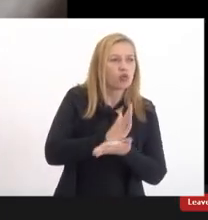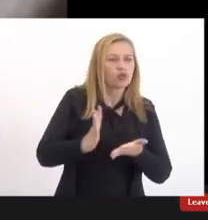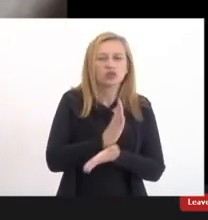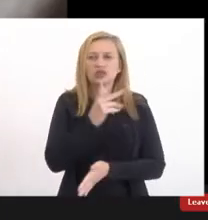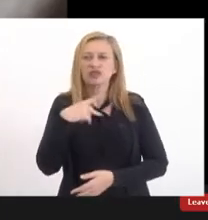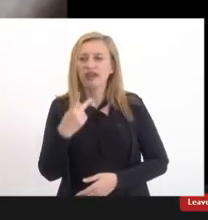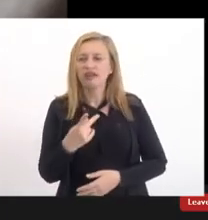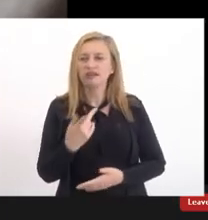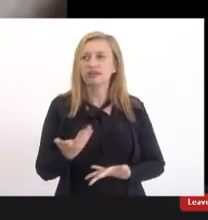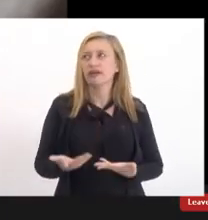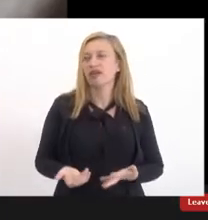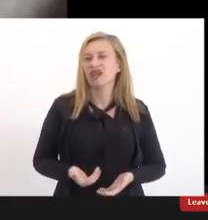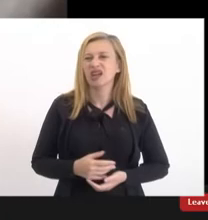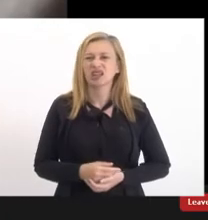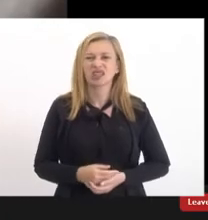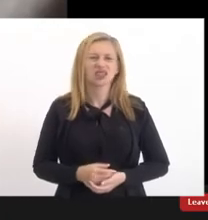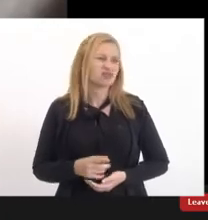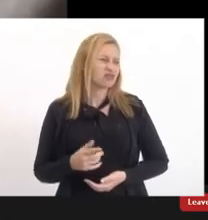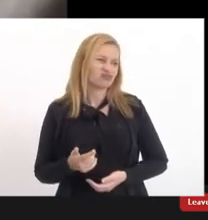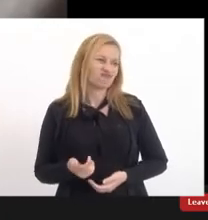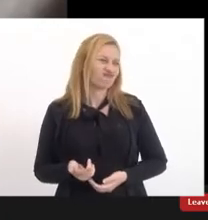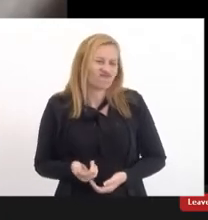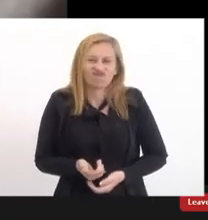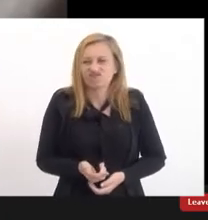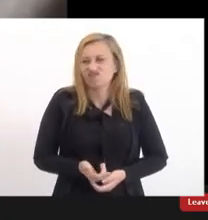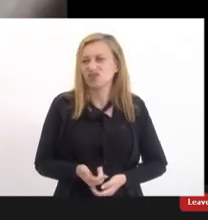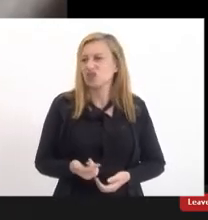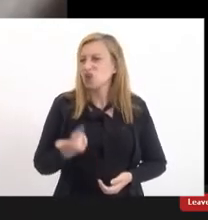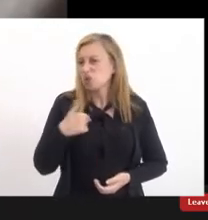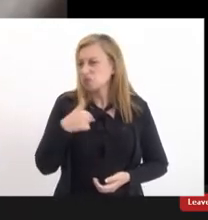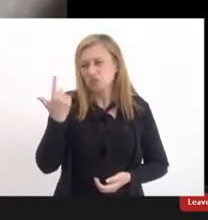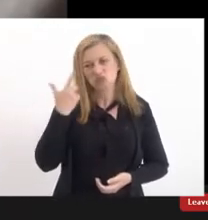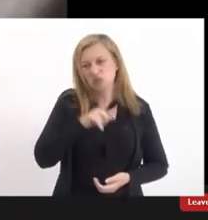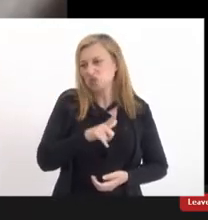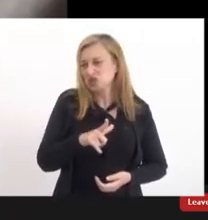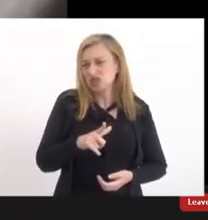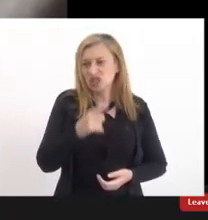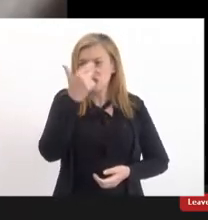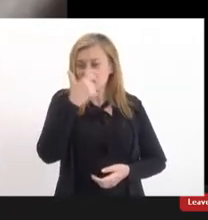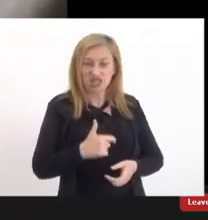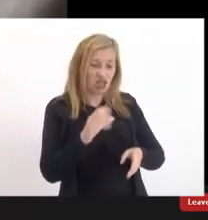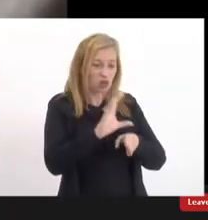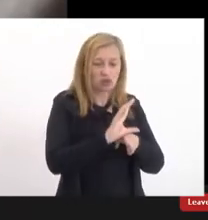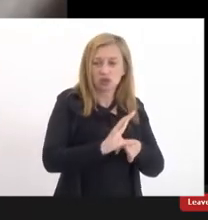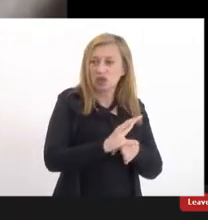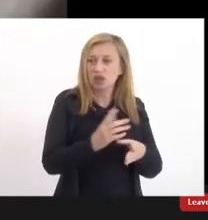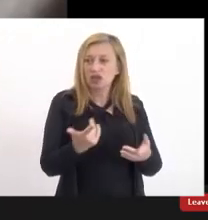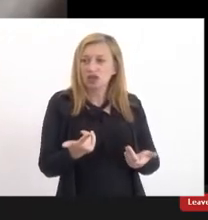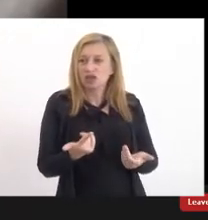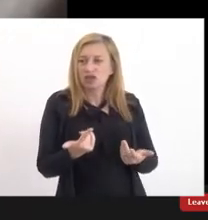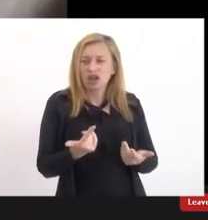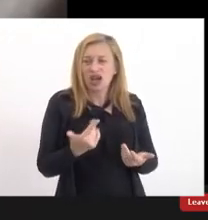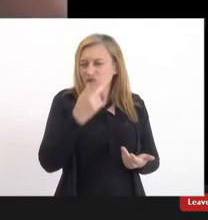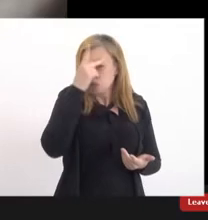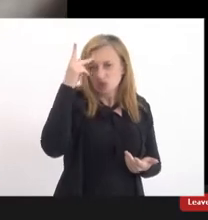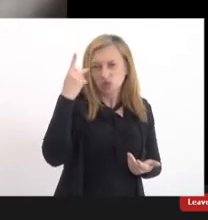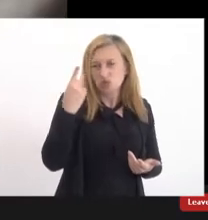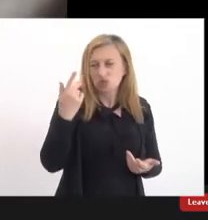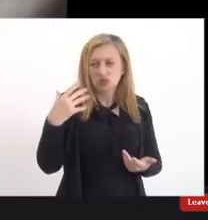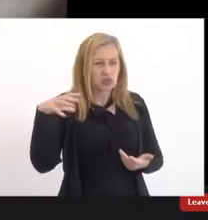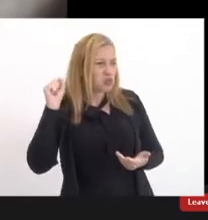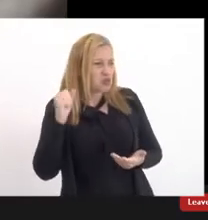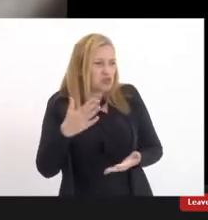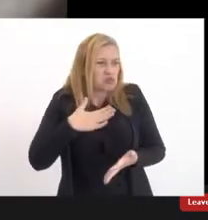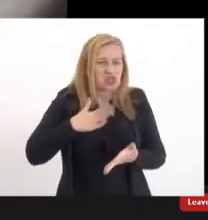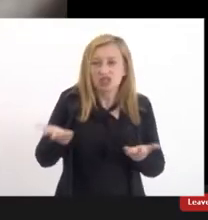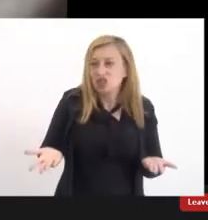desmotivadas que ah não adianta de nada eu não vou conseguir ser conselheira eu não tenho assento as pessoas não me ouvem ou mais ainda